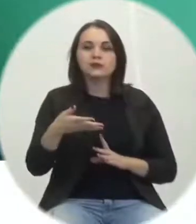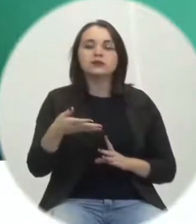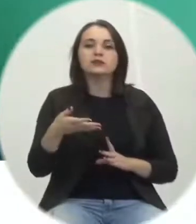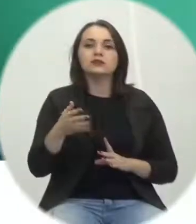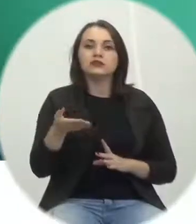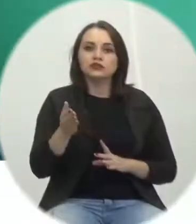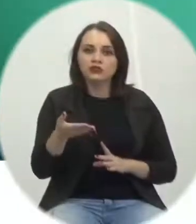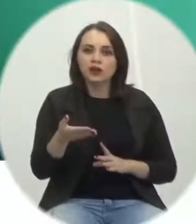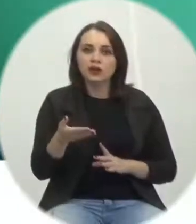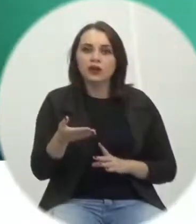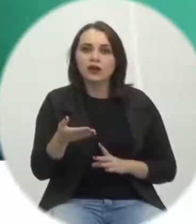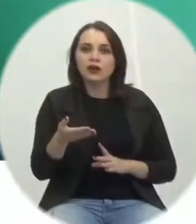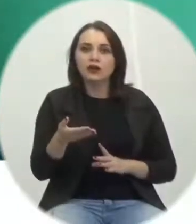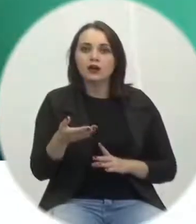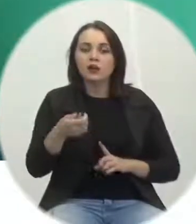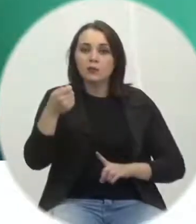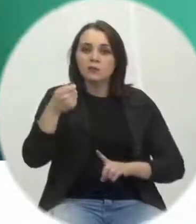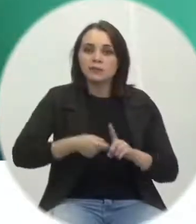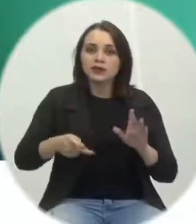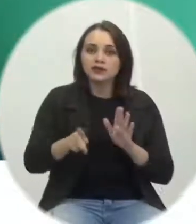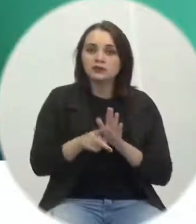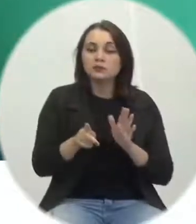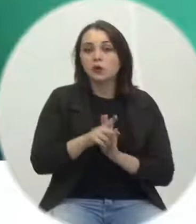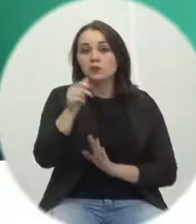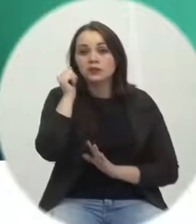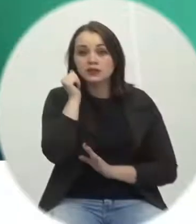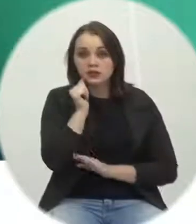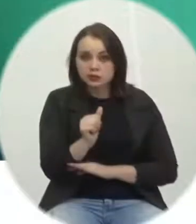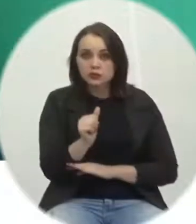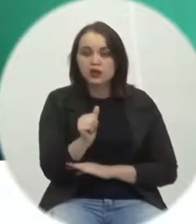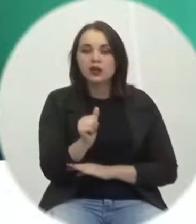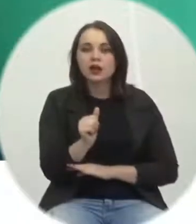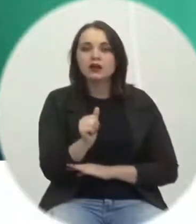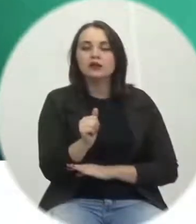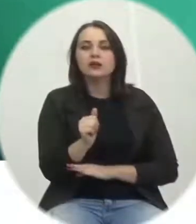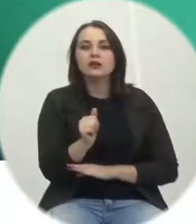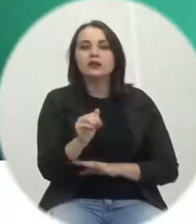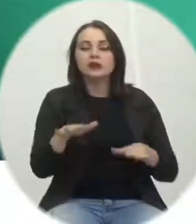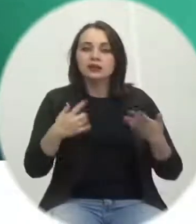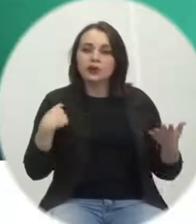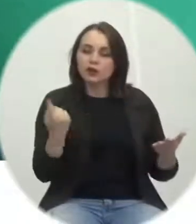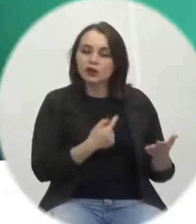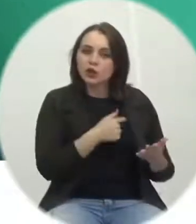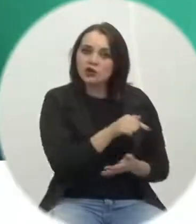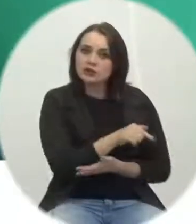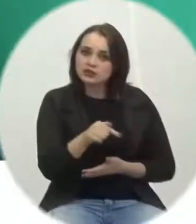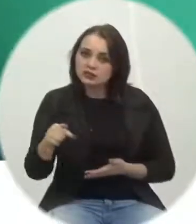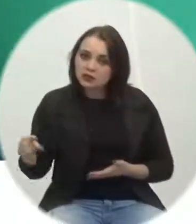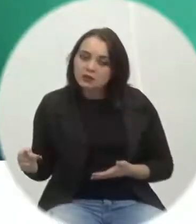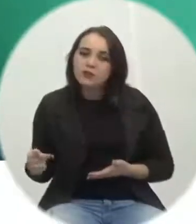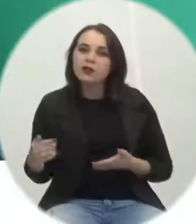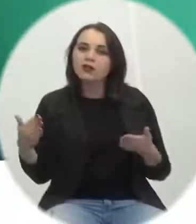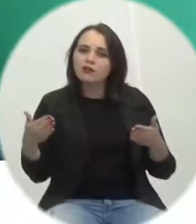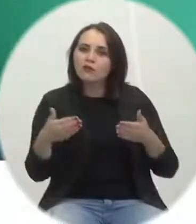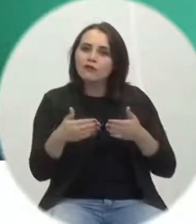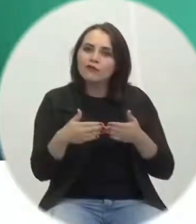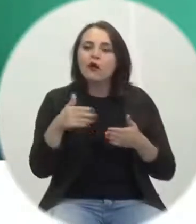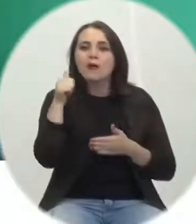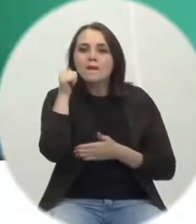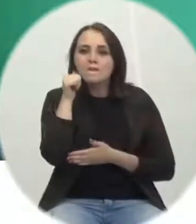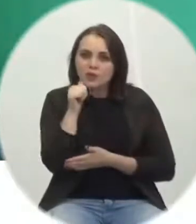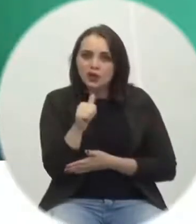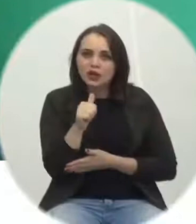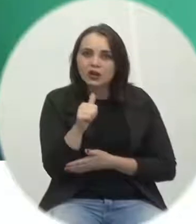a nível de Brasil o mês das mulheres, e portanto essa nossa grande semana em torno dessa pauta e dessa bandeira,